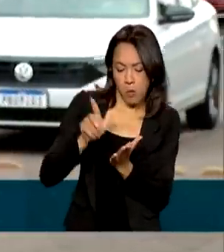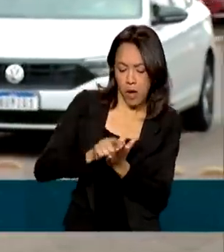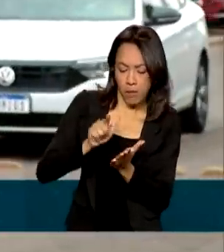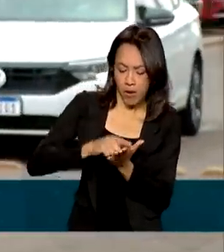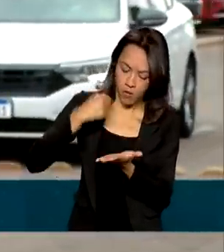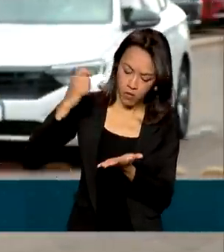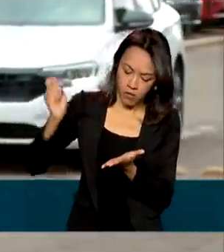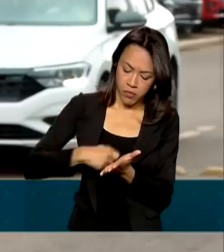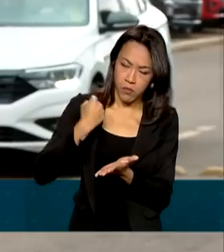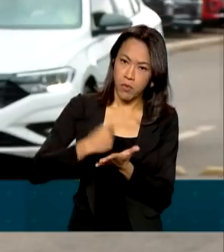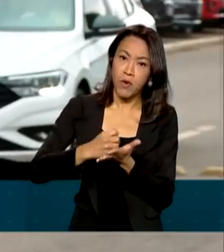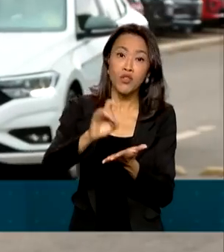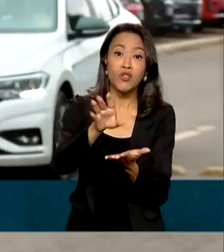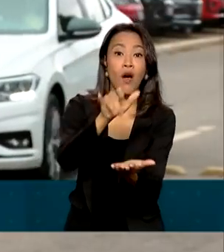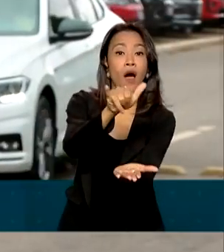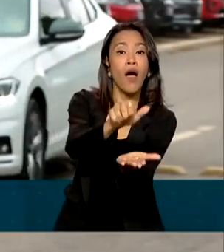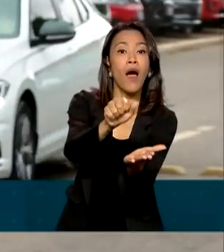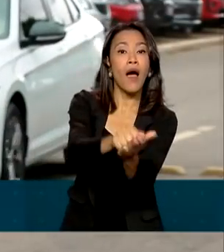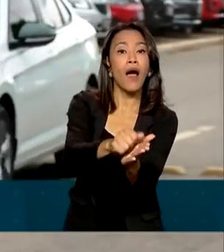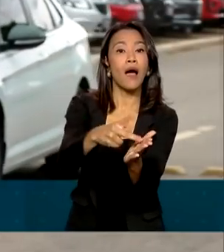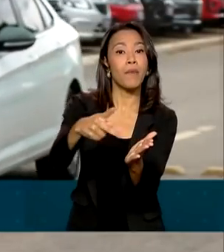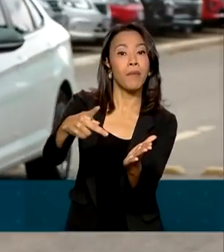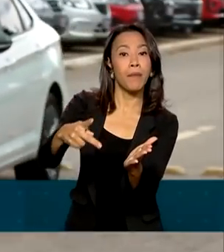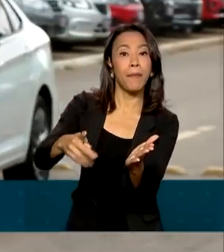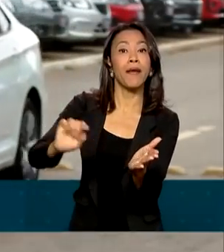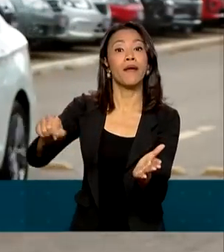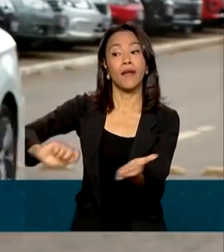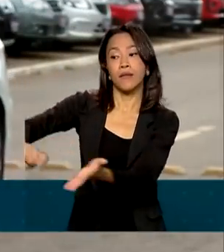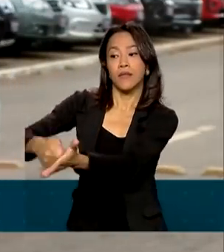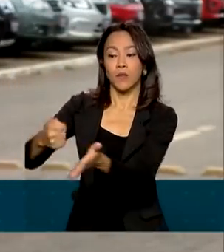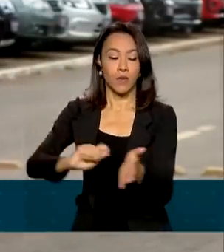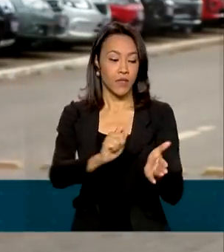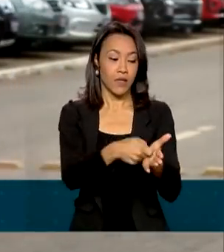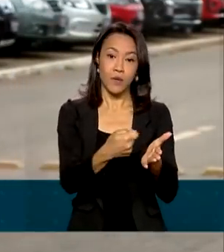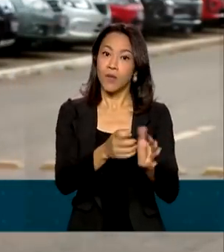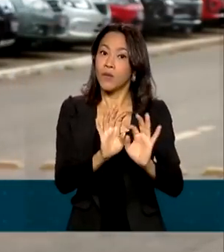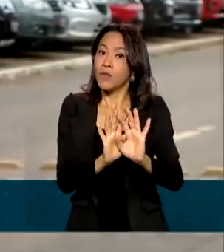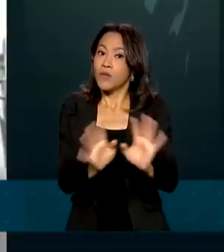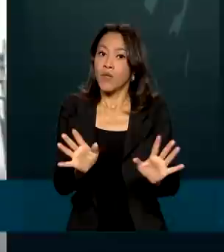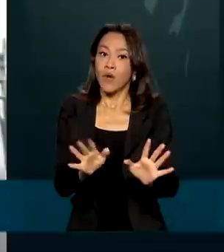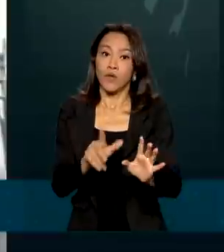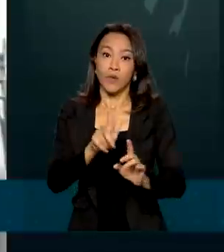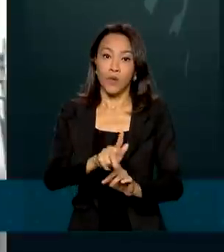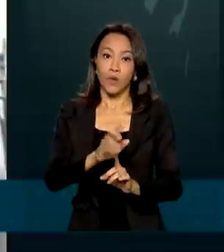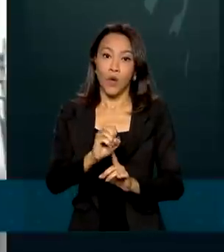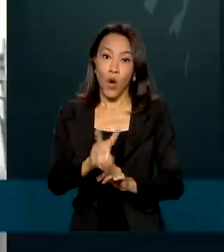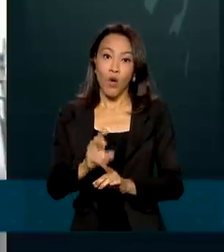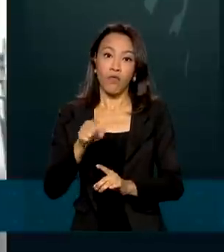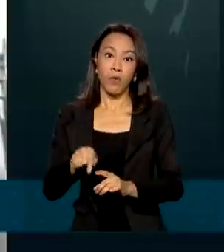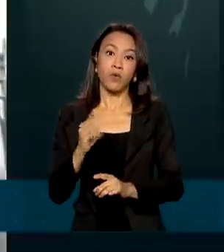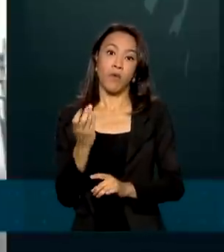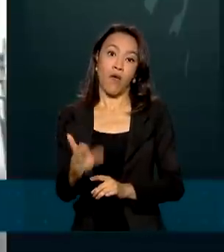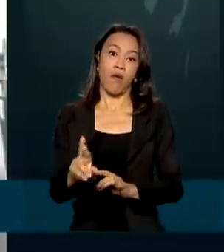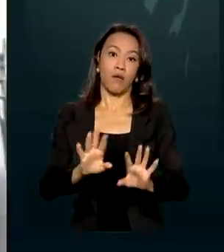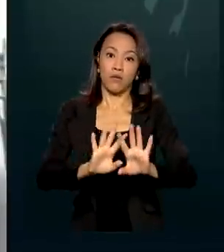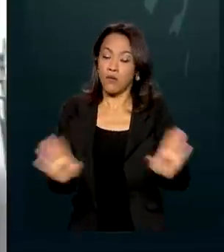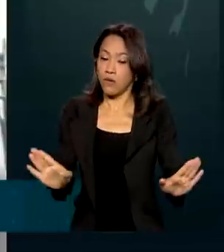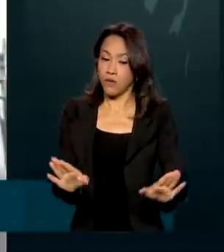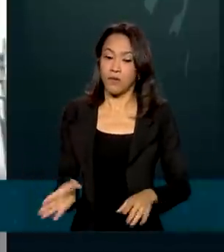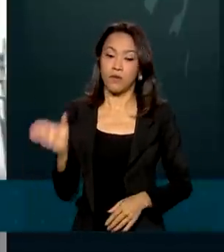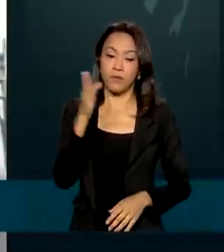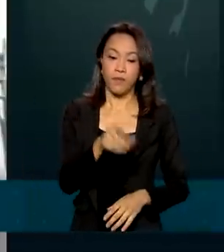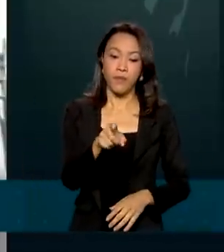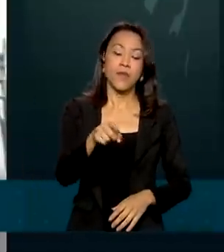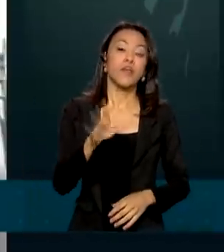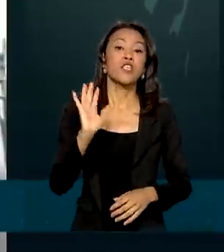apenas pelo aplicativo e com a assinatura digital do gov.br. Neste procedimento digital, o ATPV já